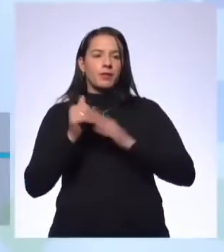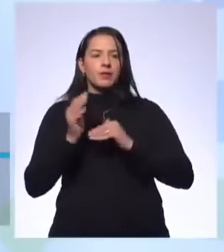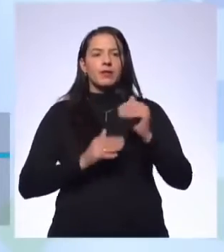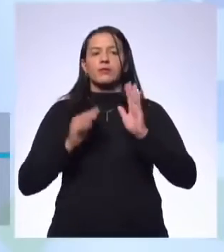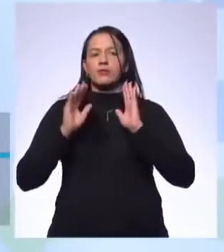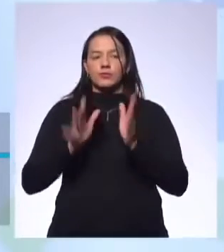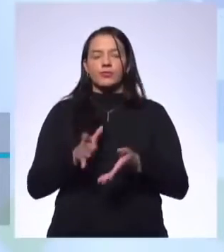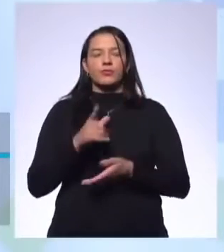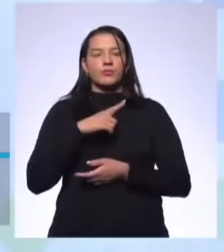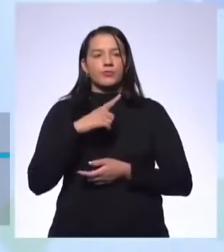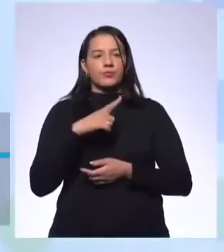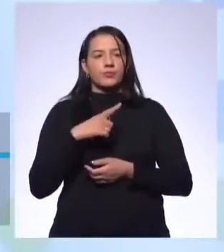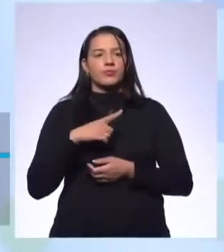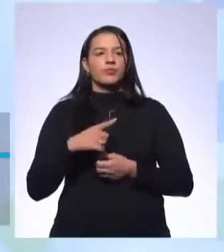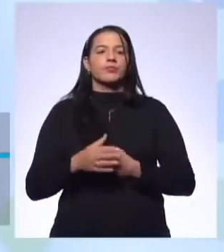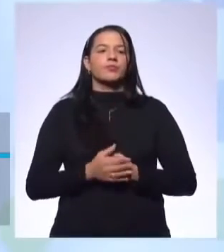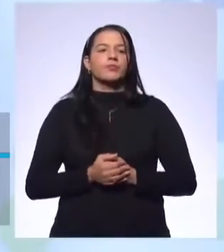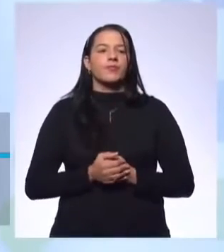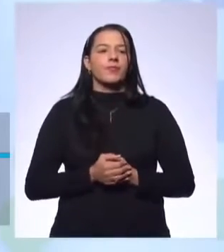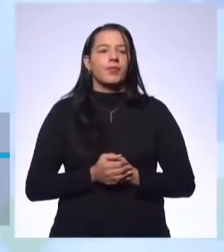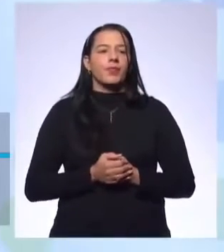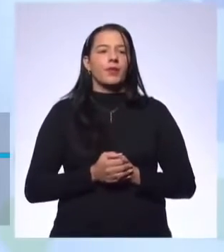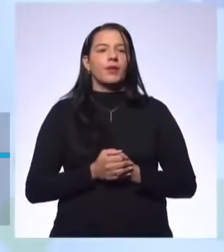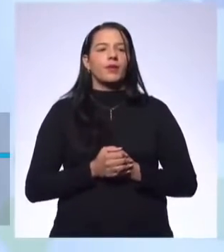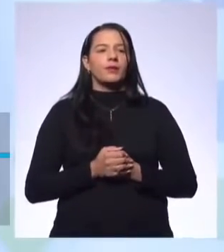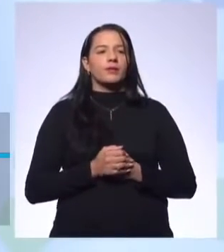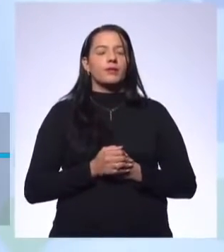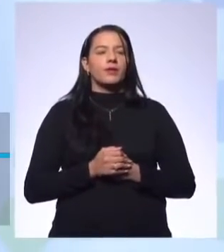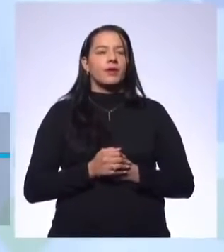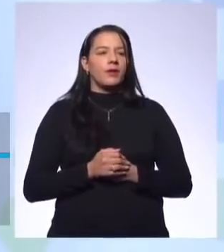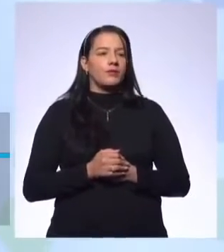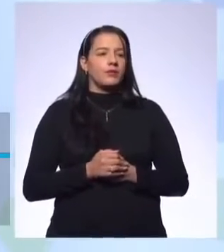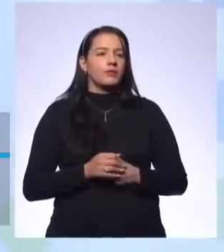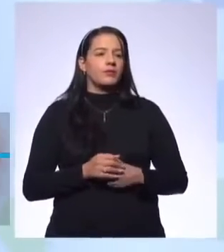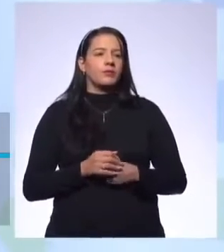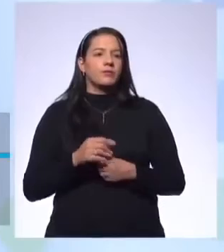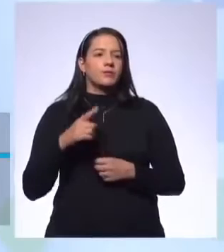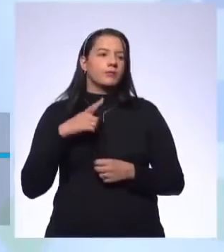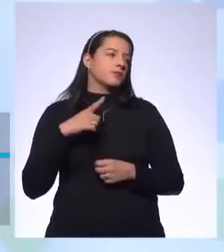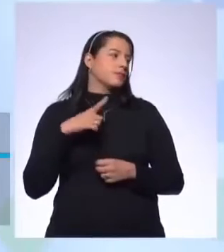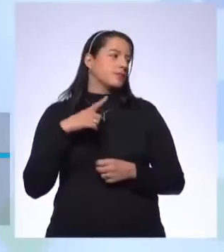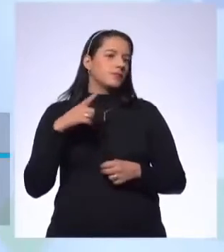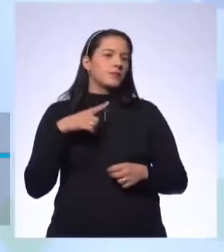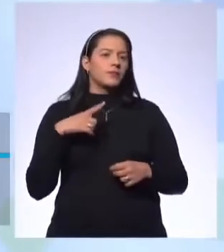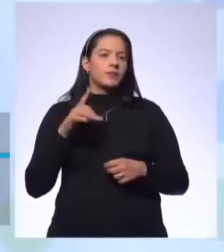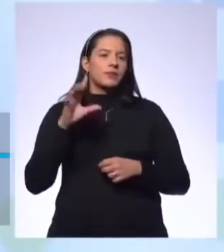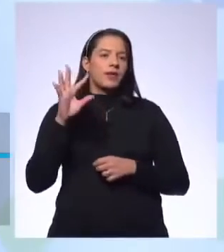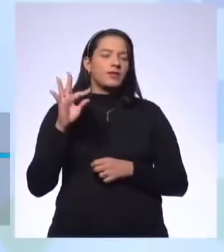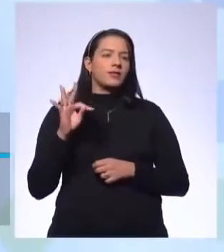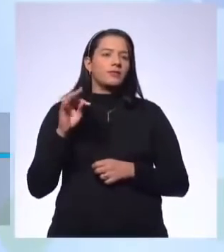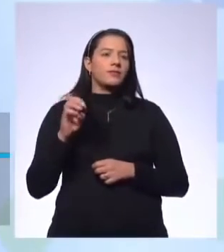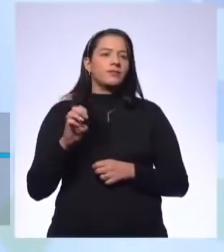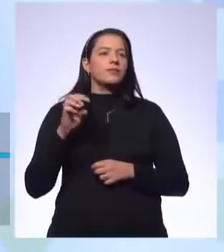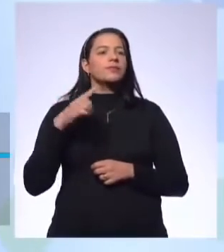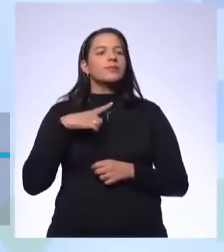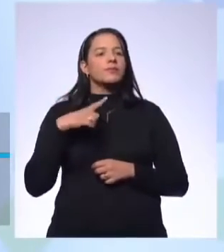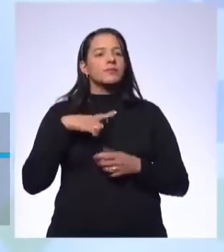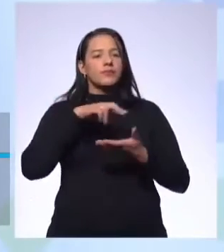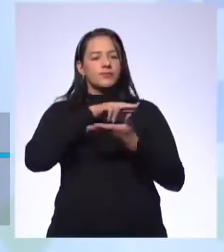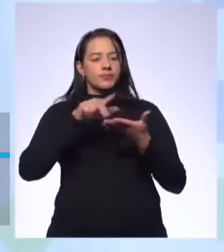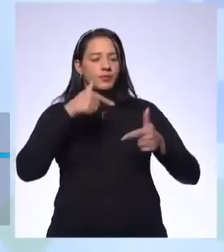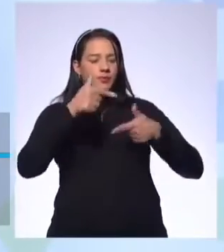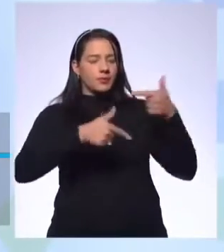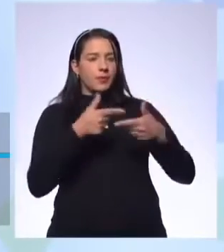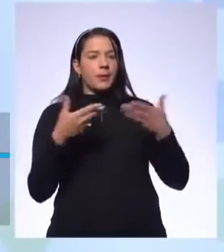com isso, tá bom? Então, no terceiro a gente volta, aí no quarto a gente arremata, porque trabalha-se bastante com isso, tá?